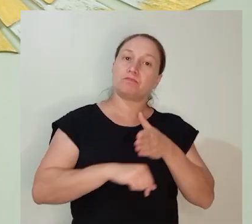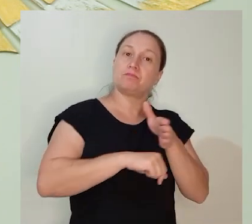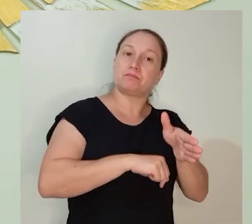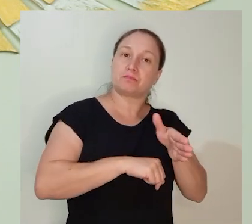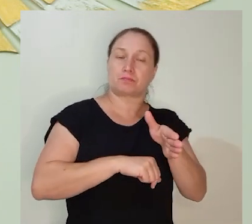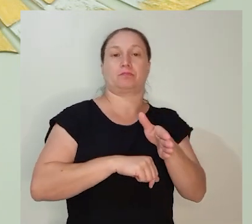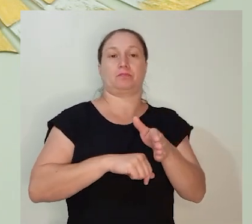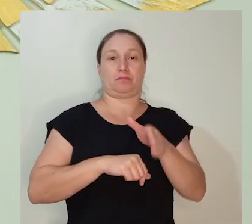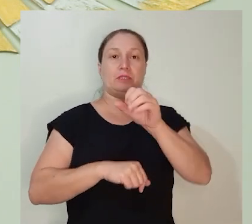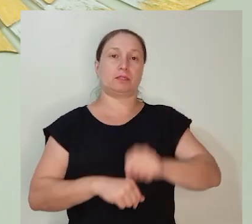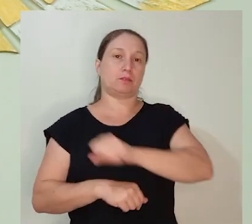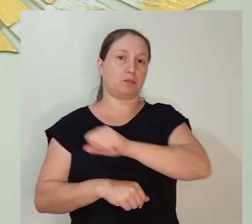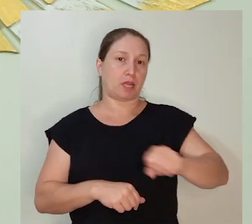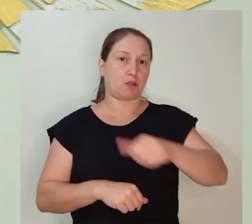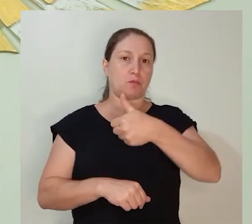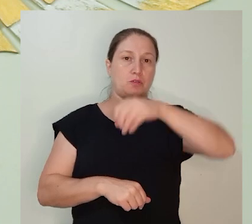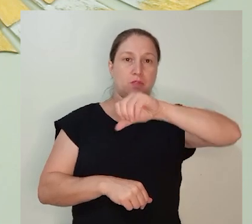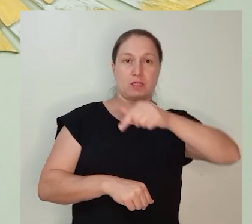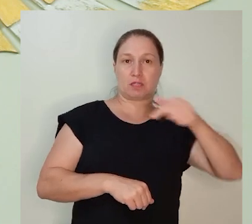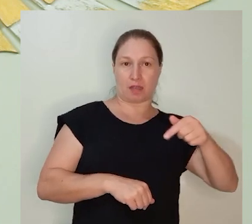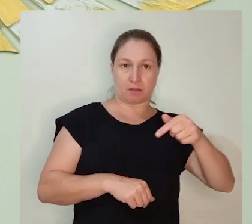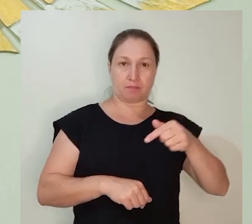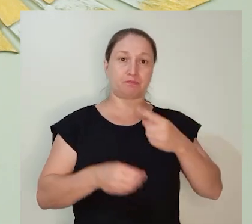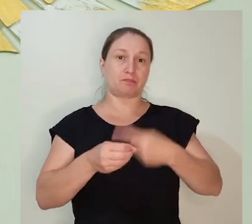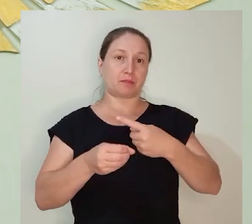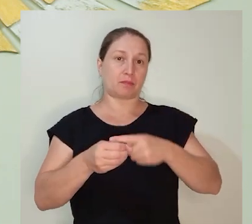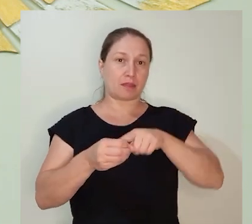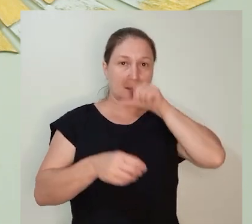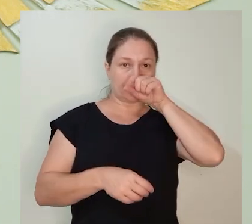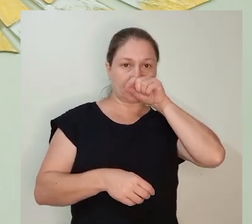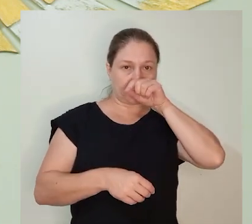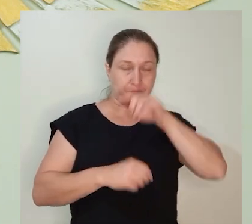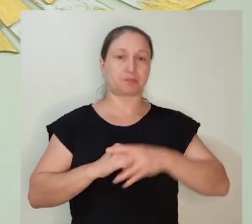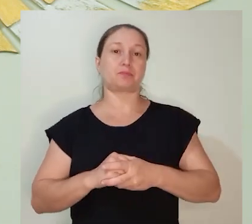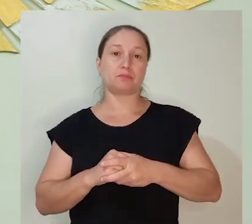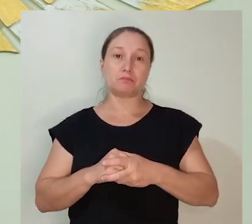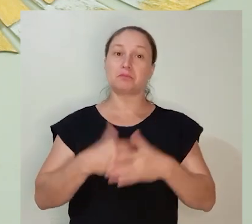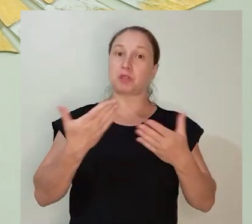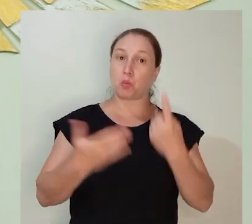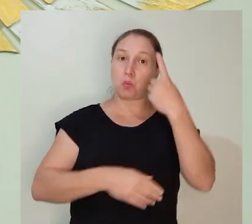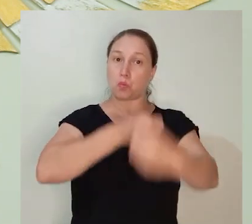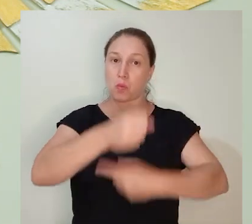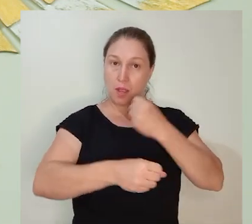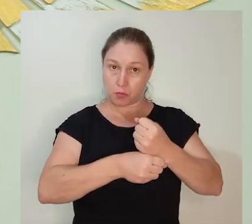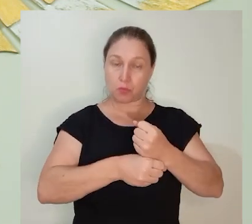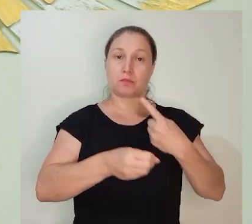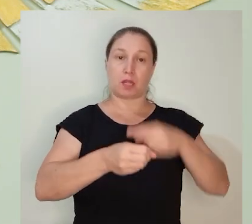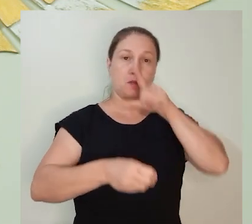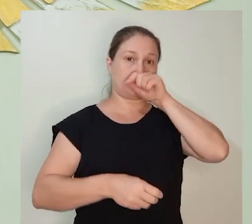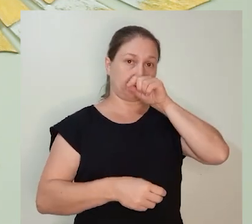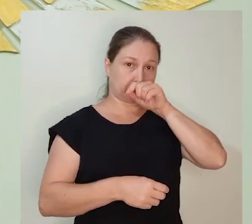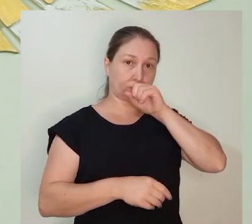Diocesano de Apucarana, em 1977. Ali permaneci um ano, na cidade de Apucarana,